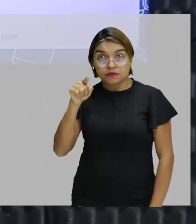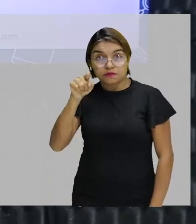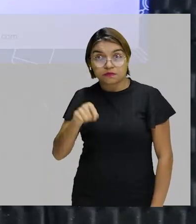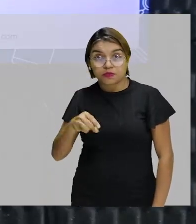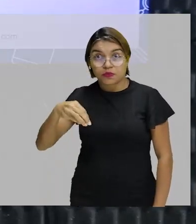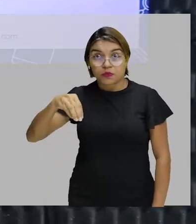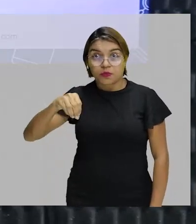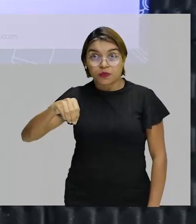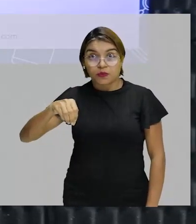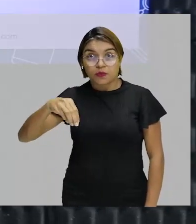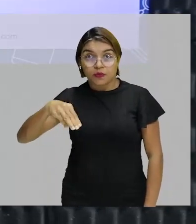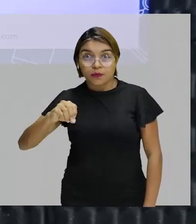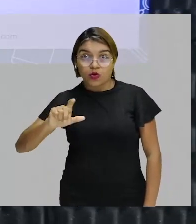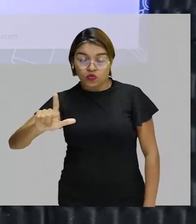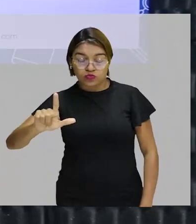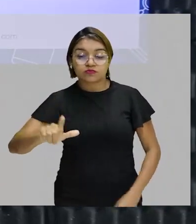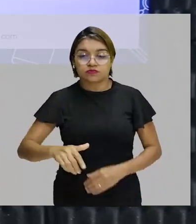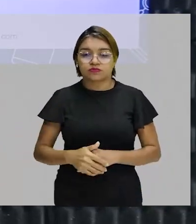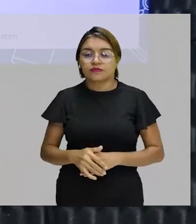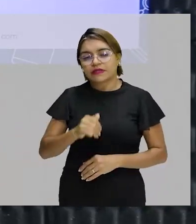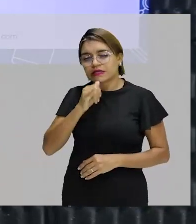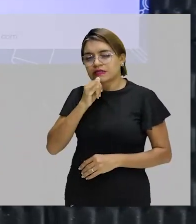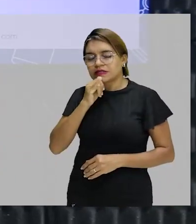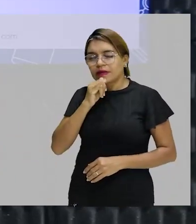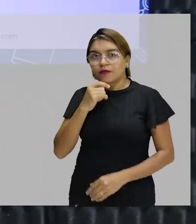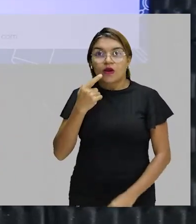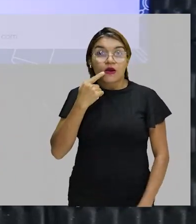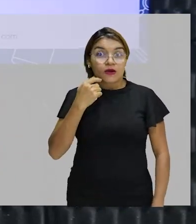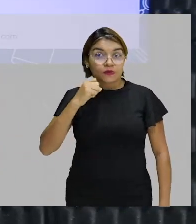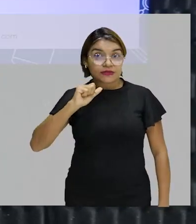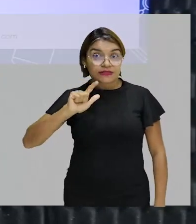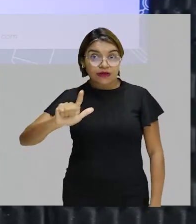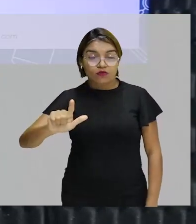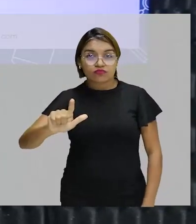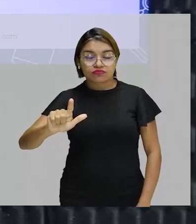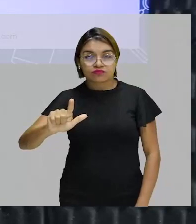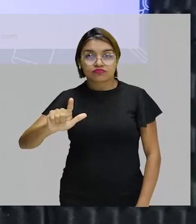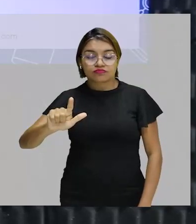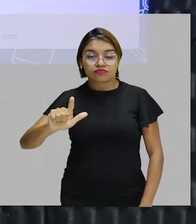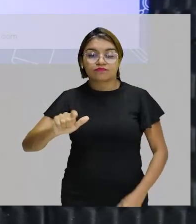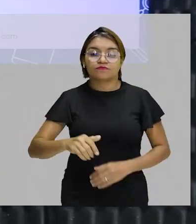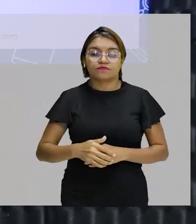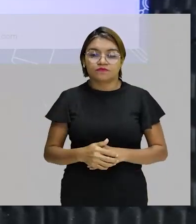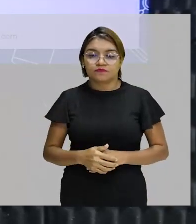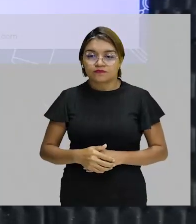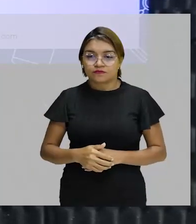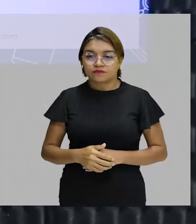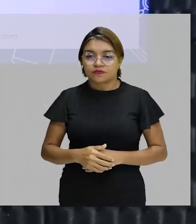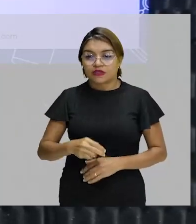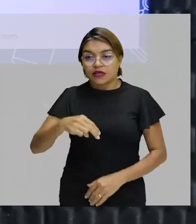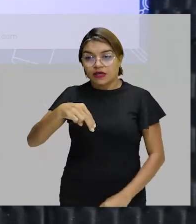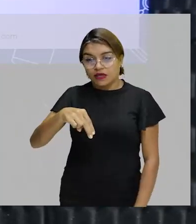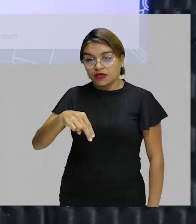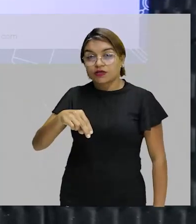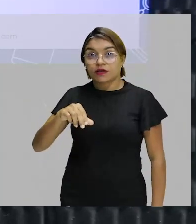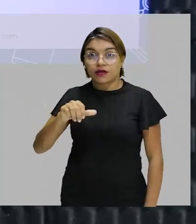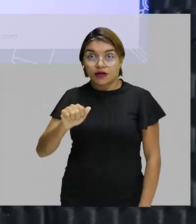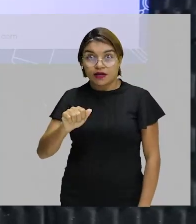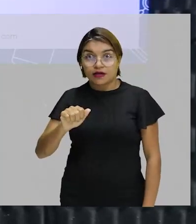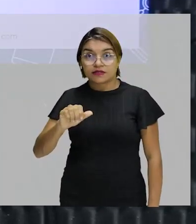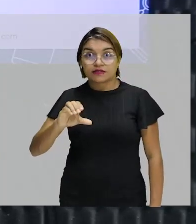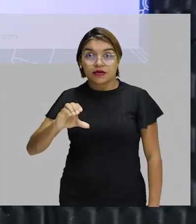Então, por exemplo, estamos pesando aqui o sal de cozinha. O sal de cozinha, o NaCl, o